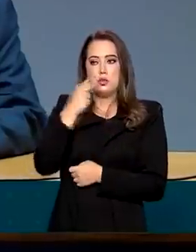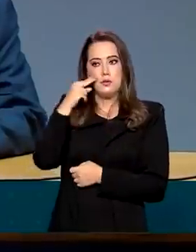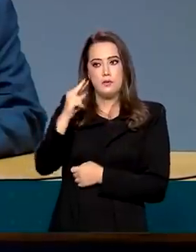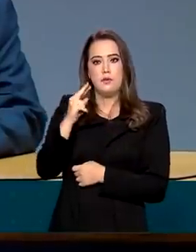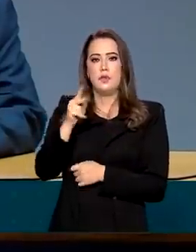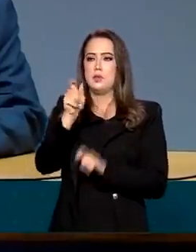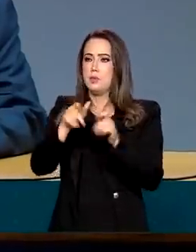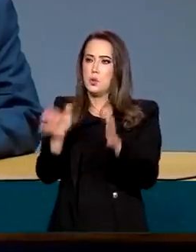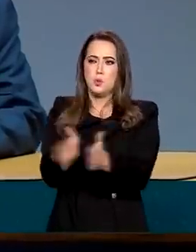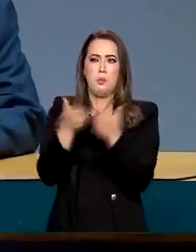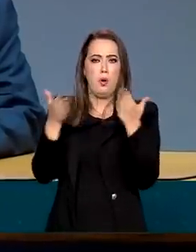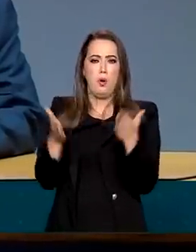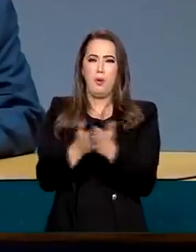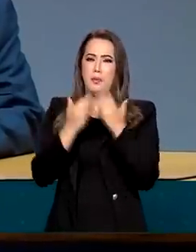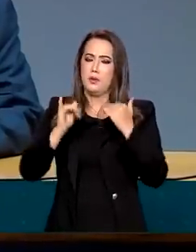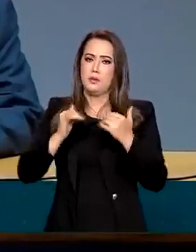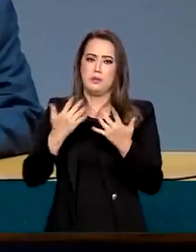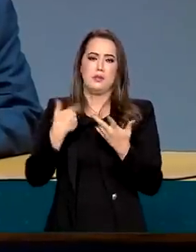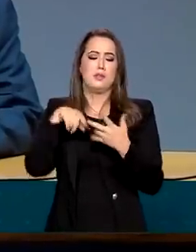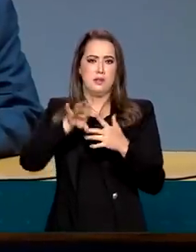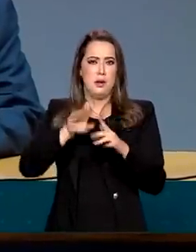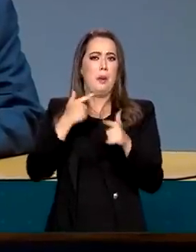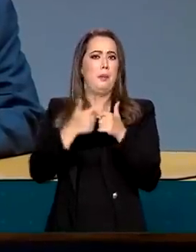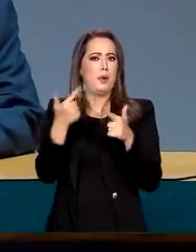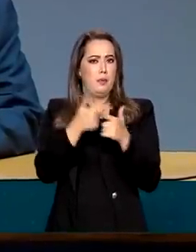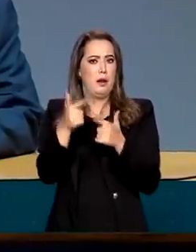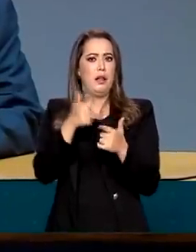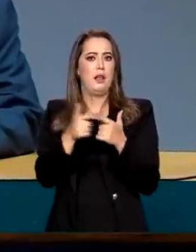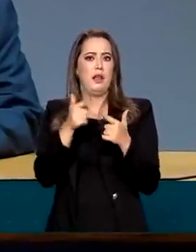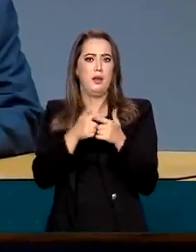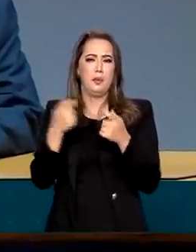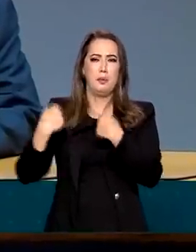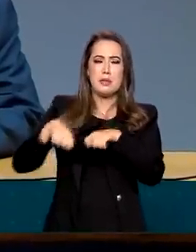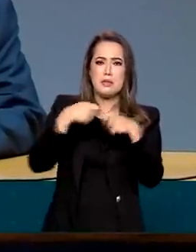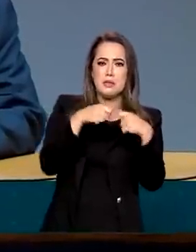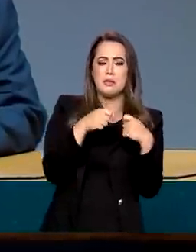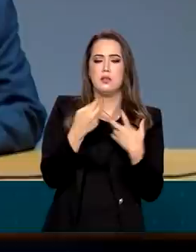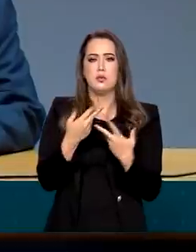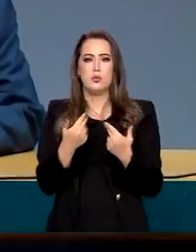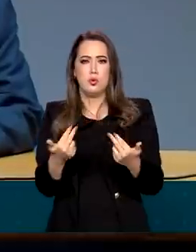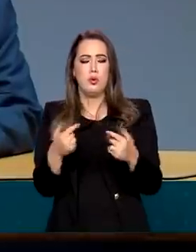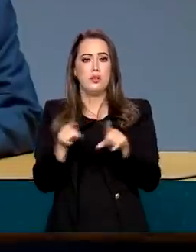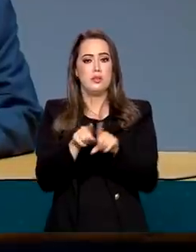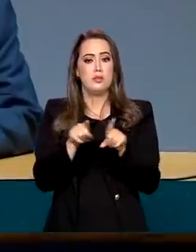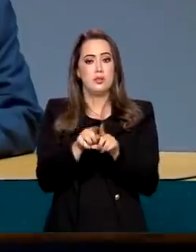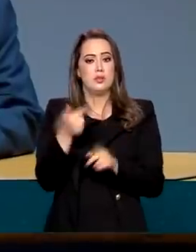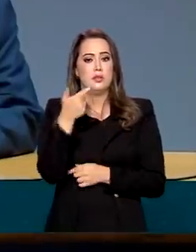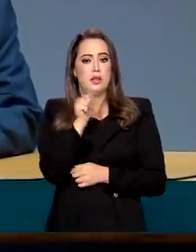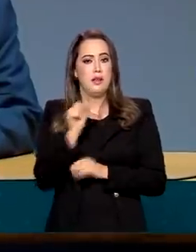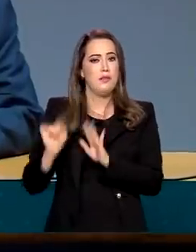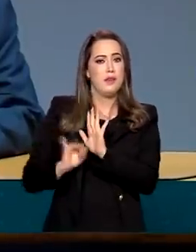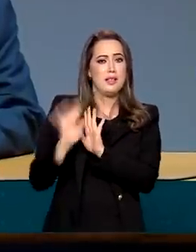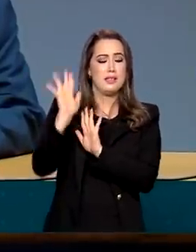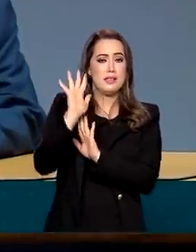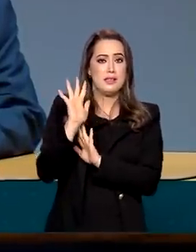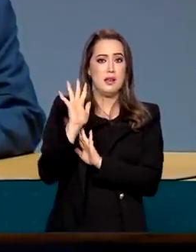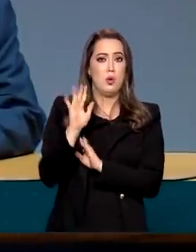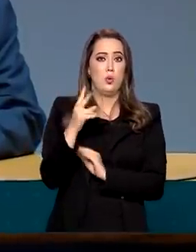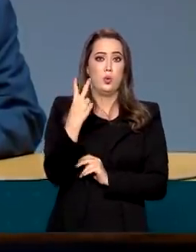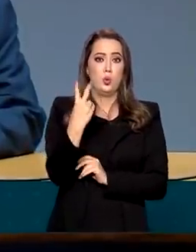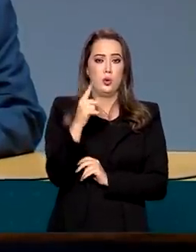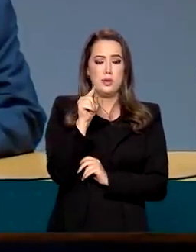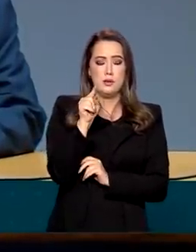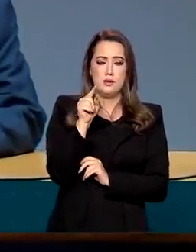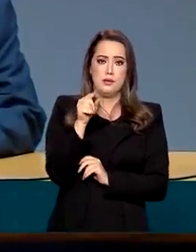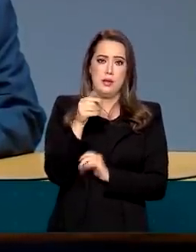tendo problemas. Agravou-se a questão da inflação chegando aos dois dígitos. Isso não é